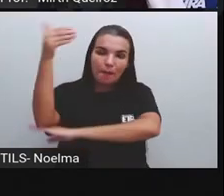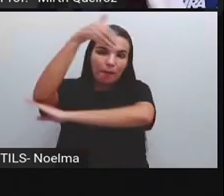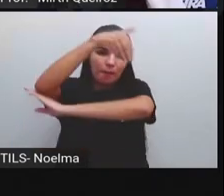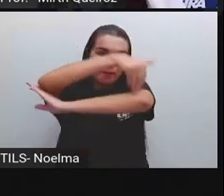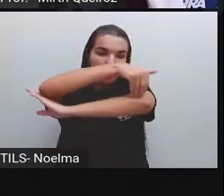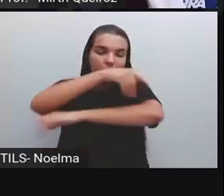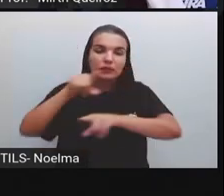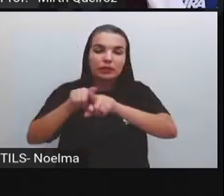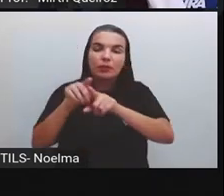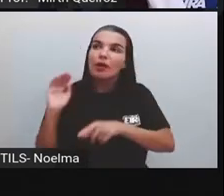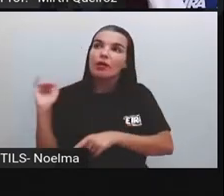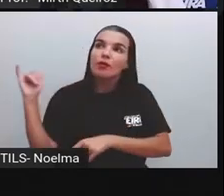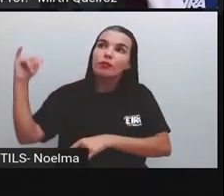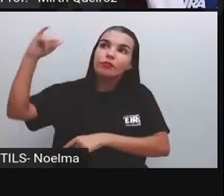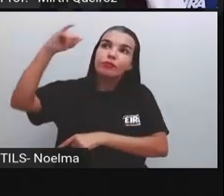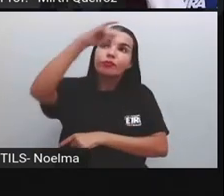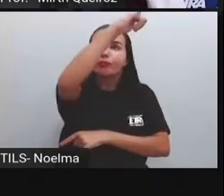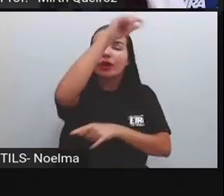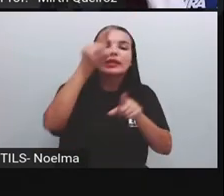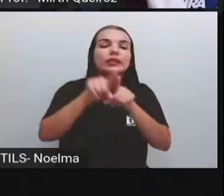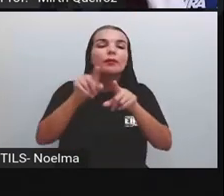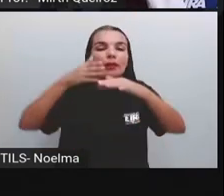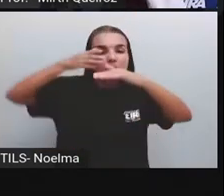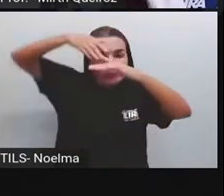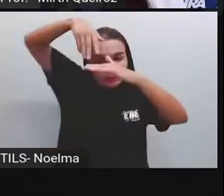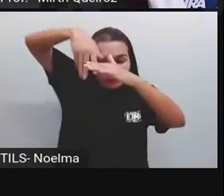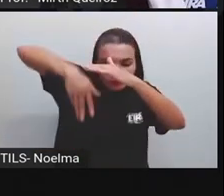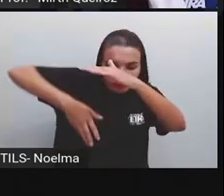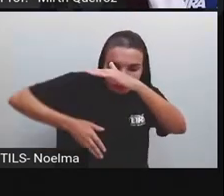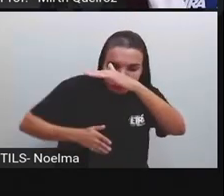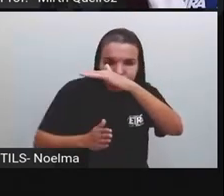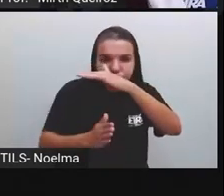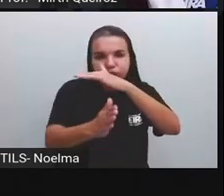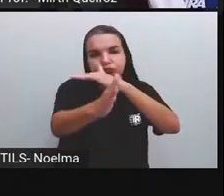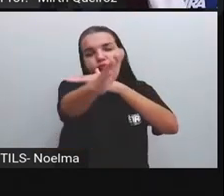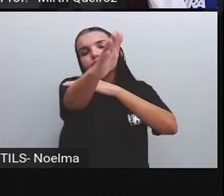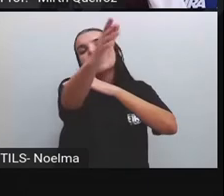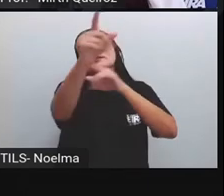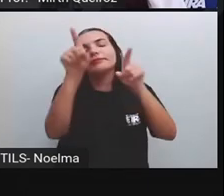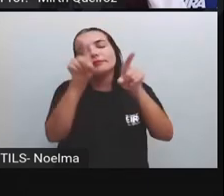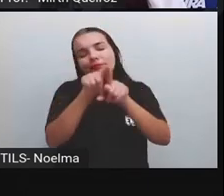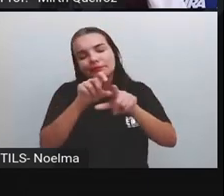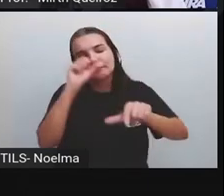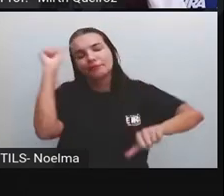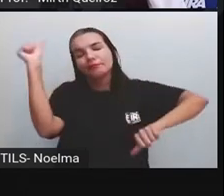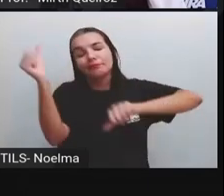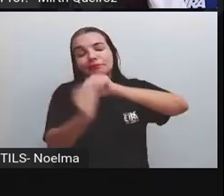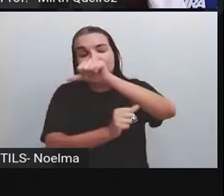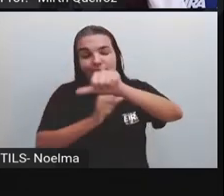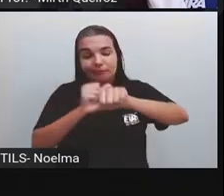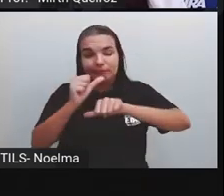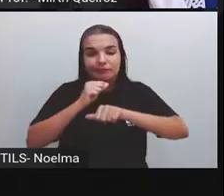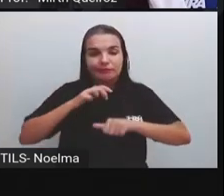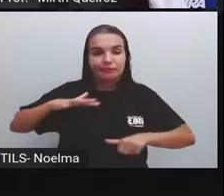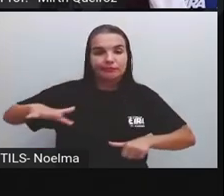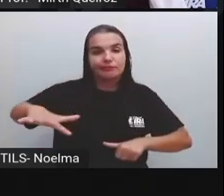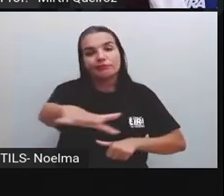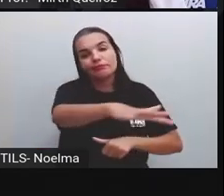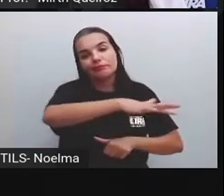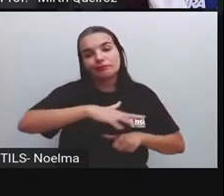e túneis. São algumas das coisas que também acabam por transformar aí essas